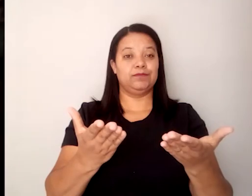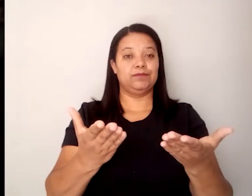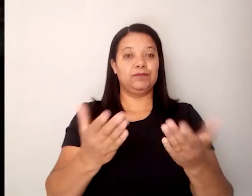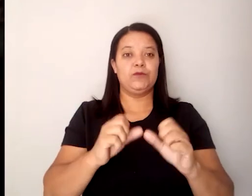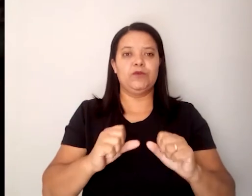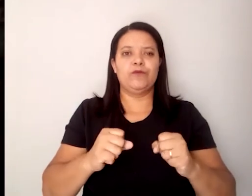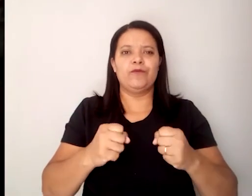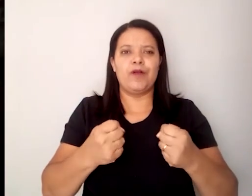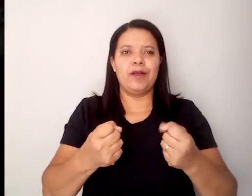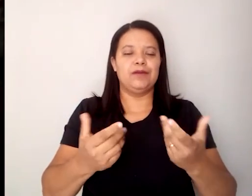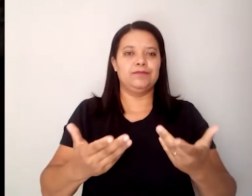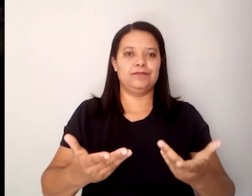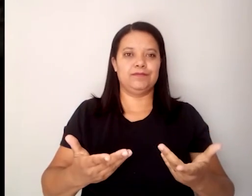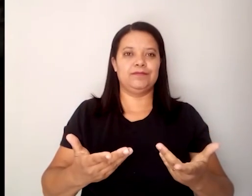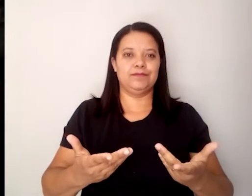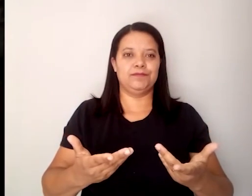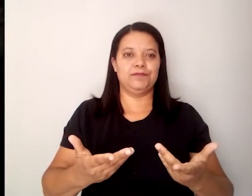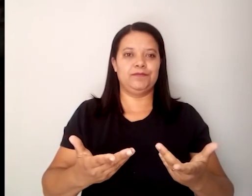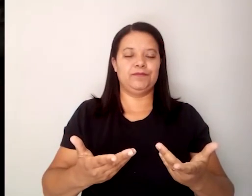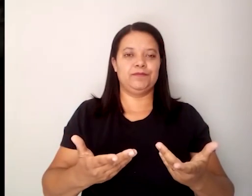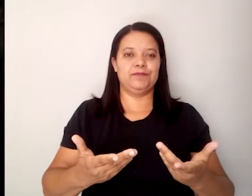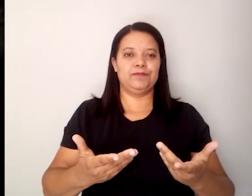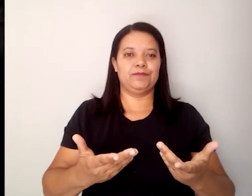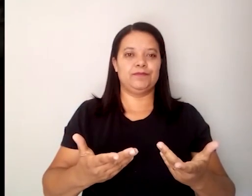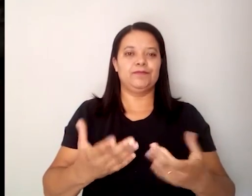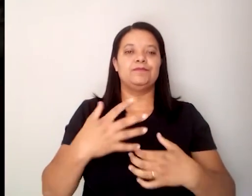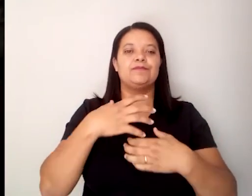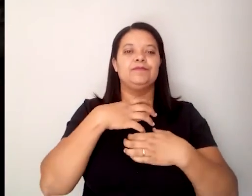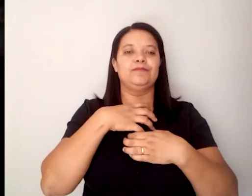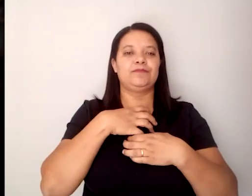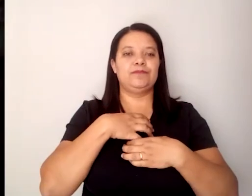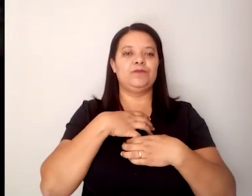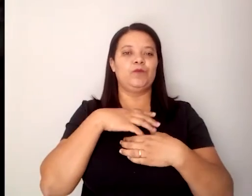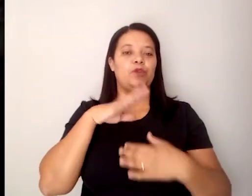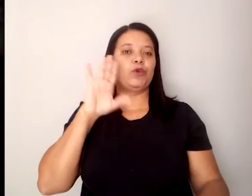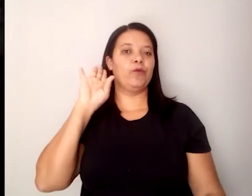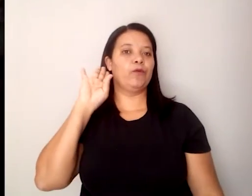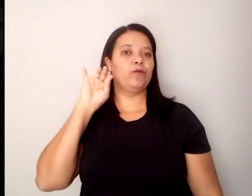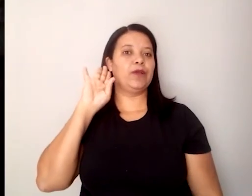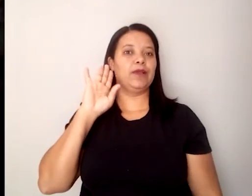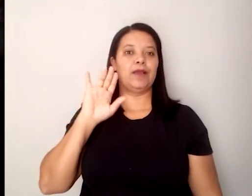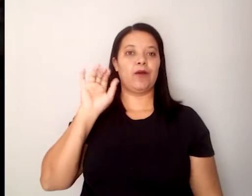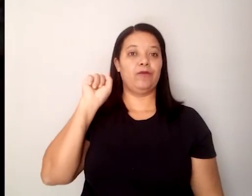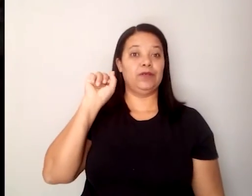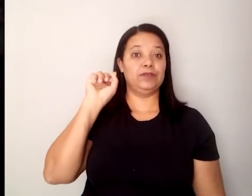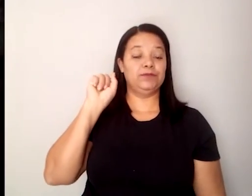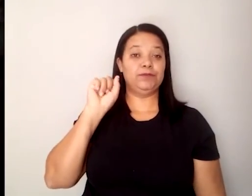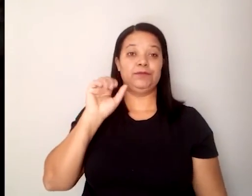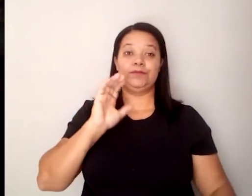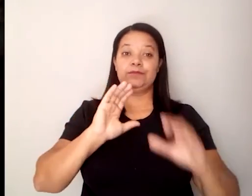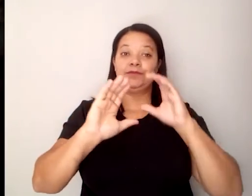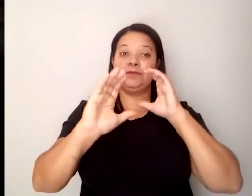a ouvir, escutar com atenção esses